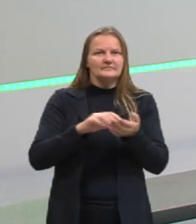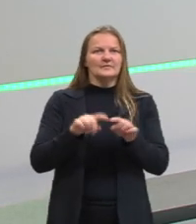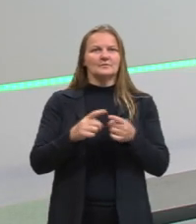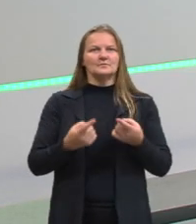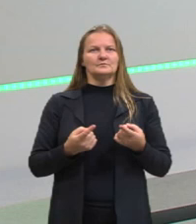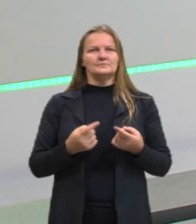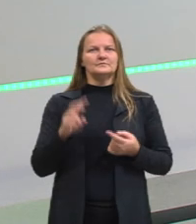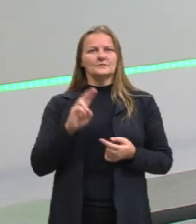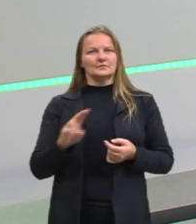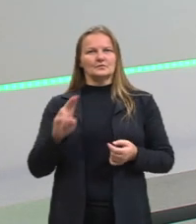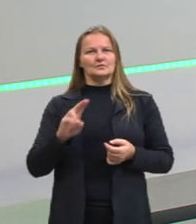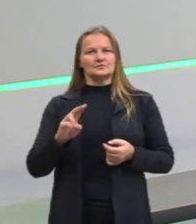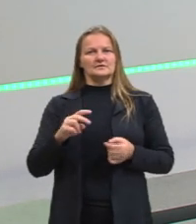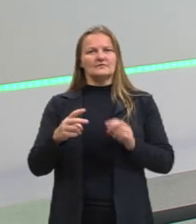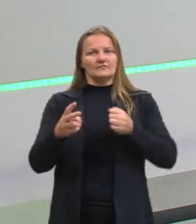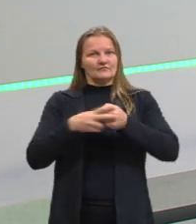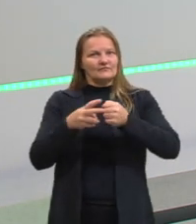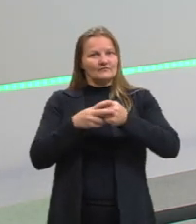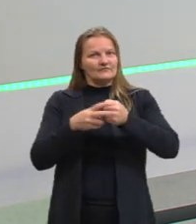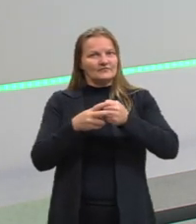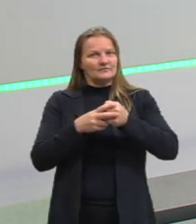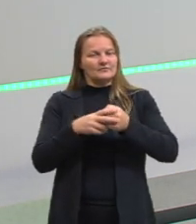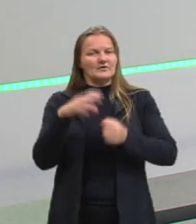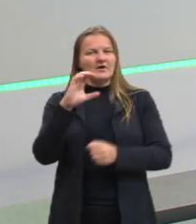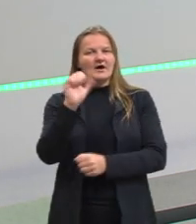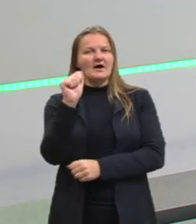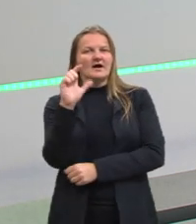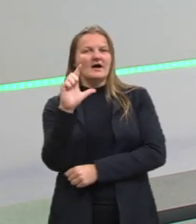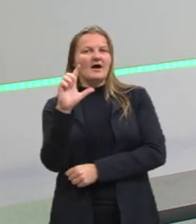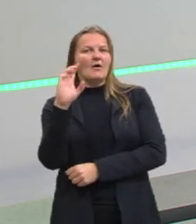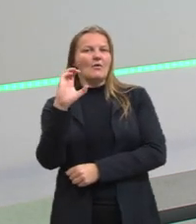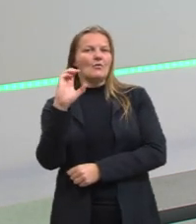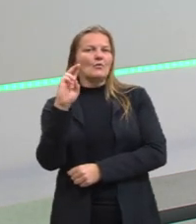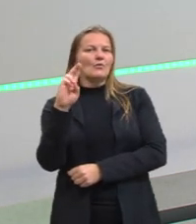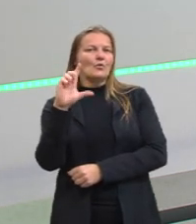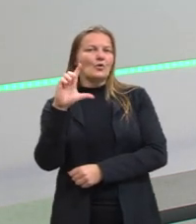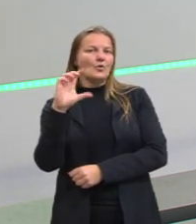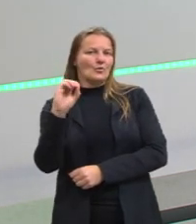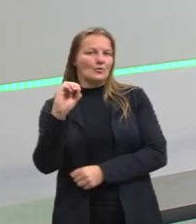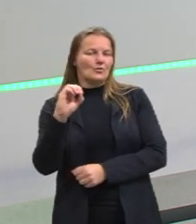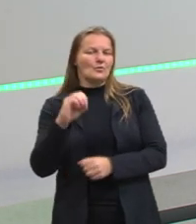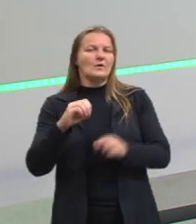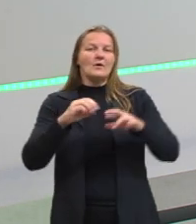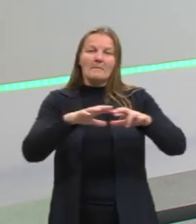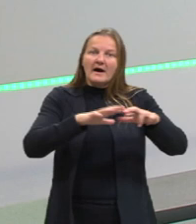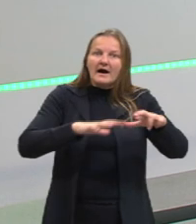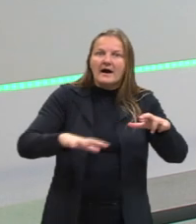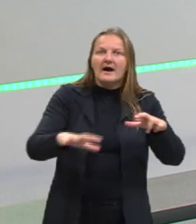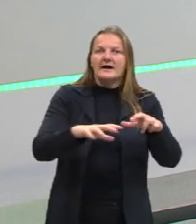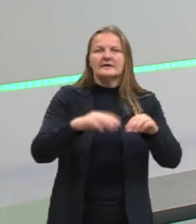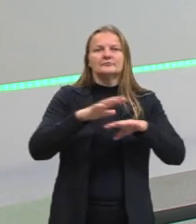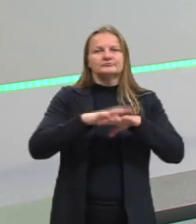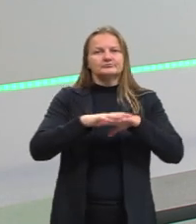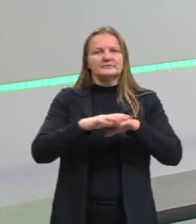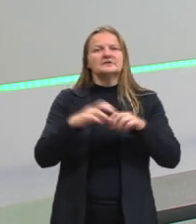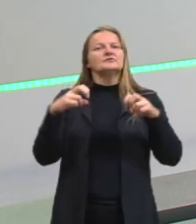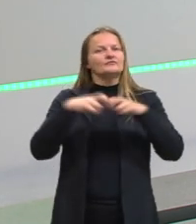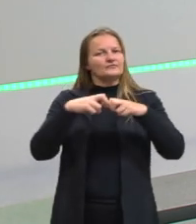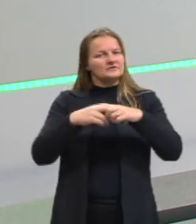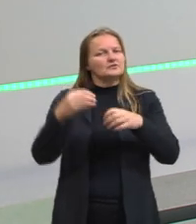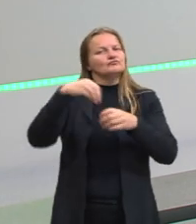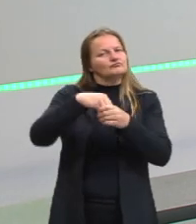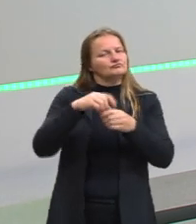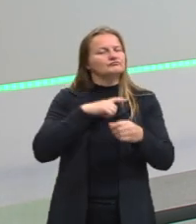usa esse verbo, tá? O cálculo, ele é uma grande área da matemática, que a gente usa bastante na física, tá?